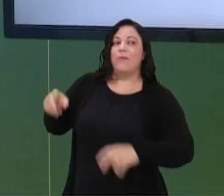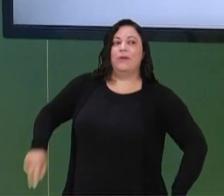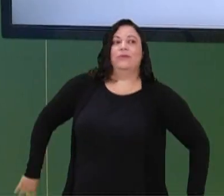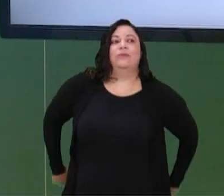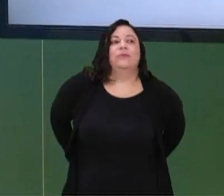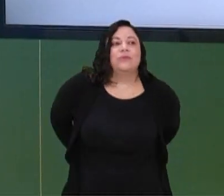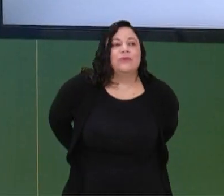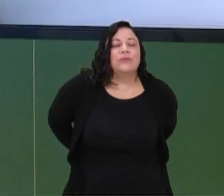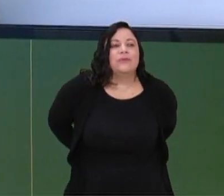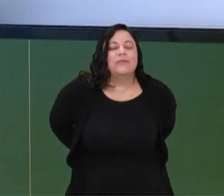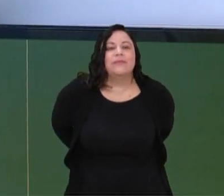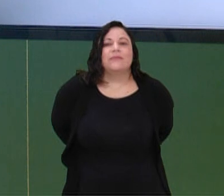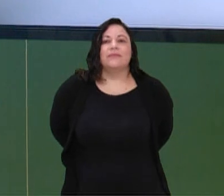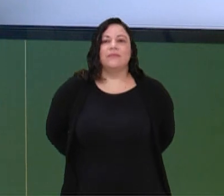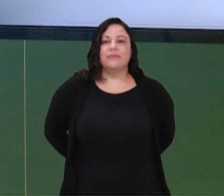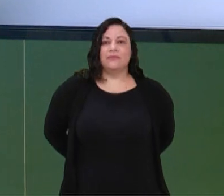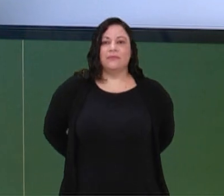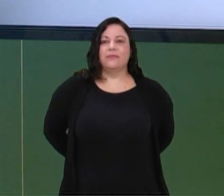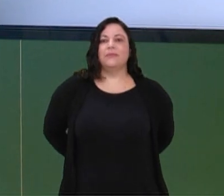Corrija a postura,